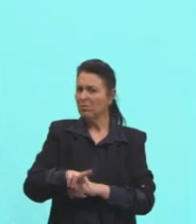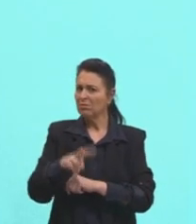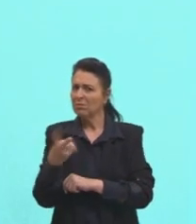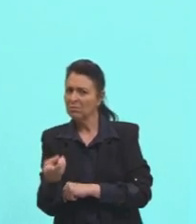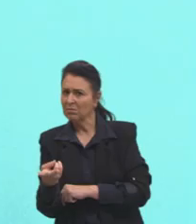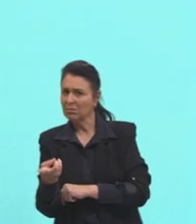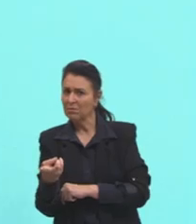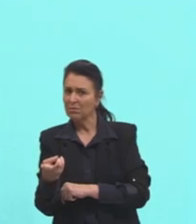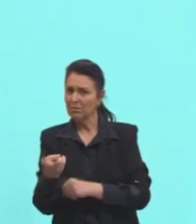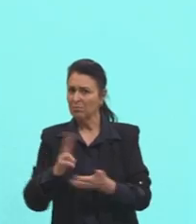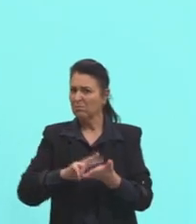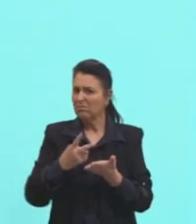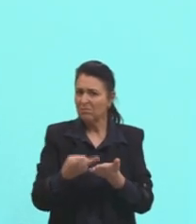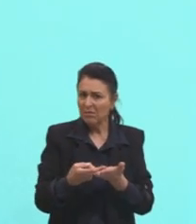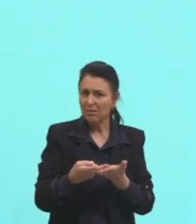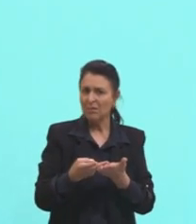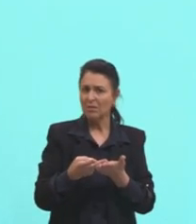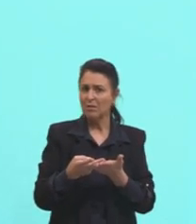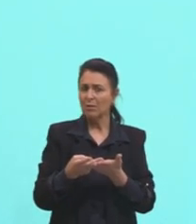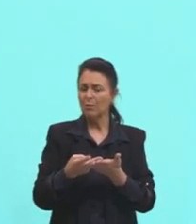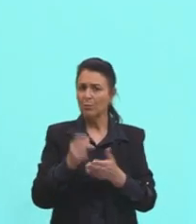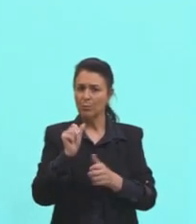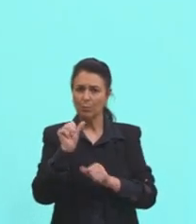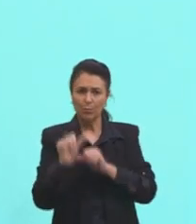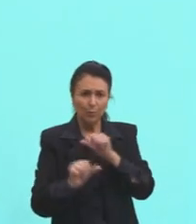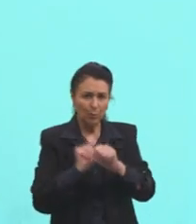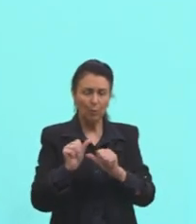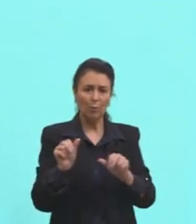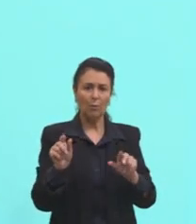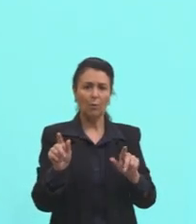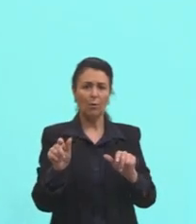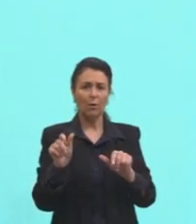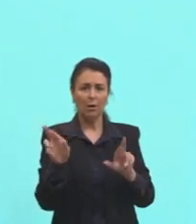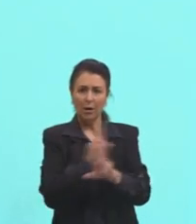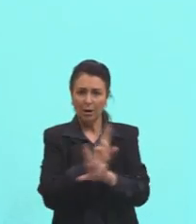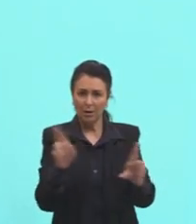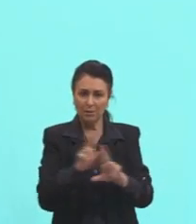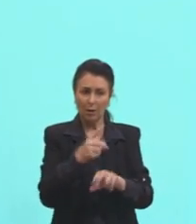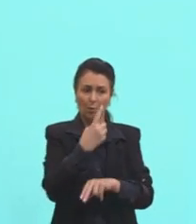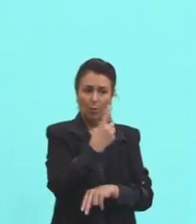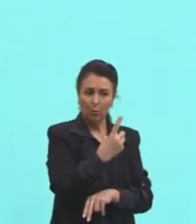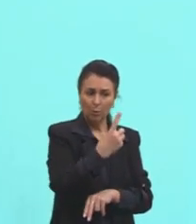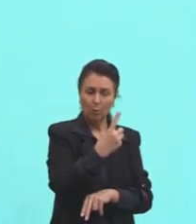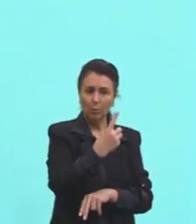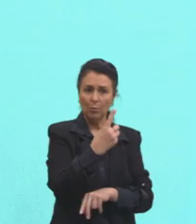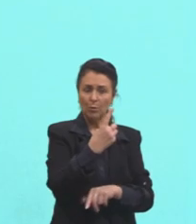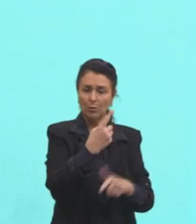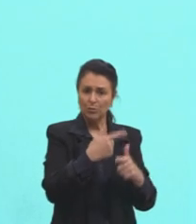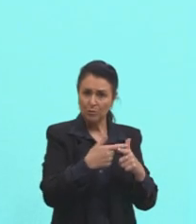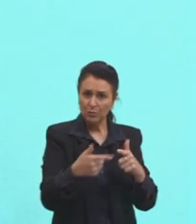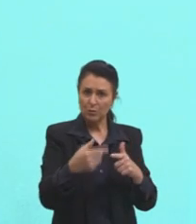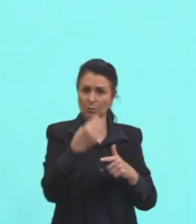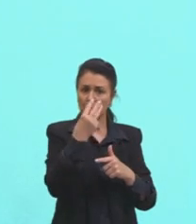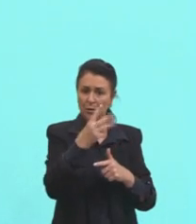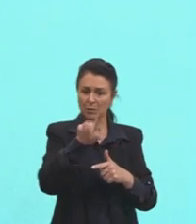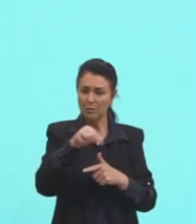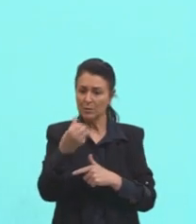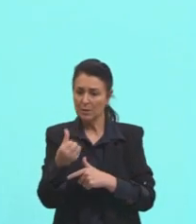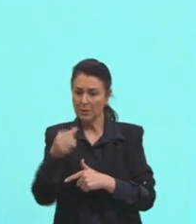pegou a mesma relação aqui, tá? Eu só coloquei que quilômetro por hora é igual a 1 dividido por 3,6 metros por segundo.